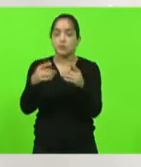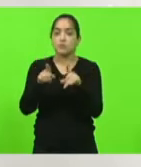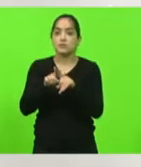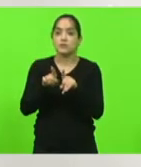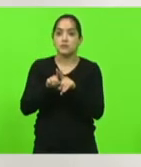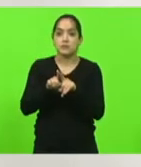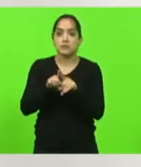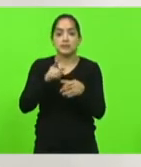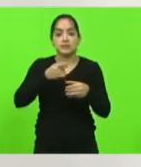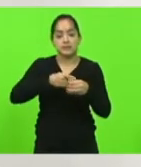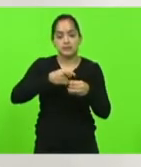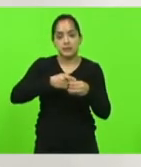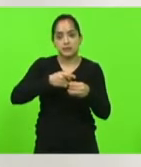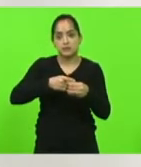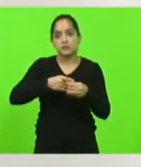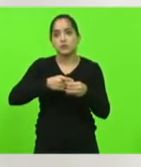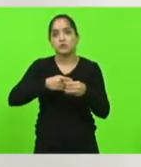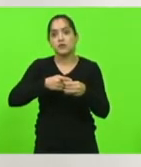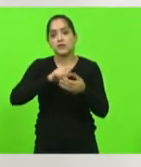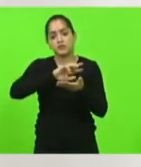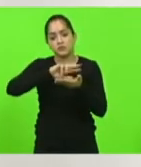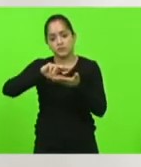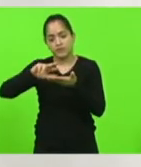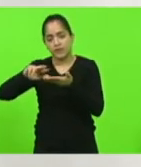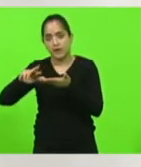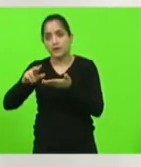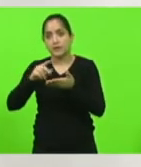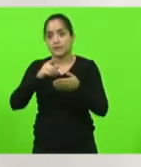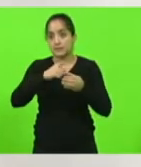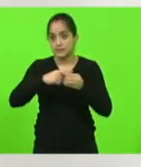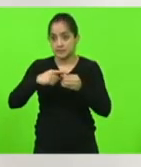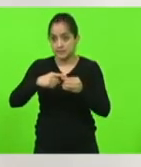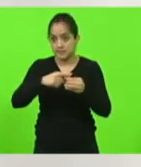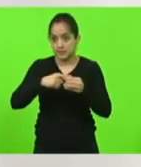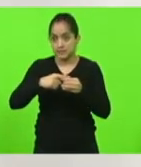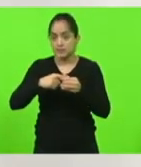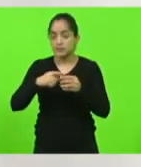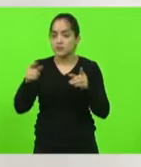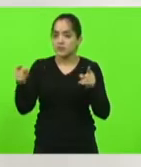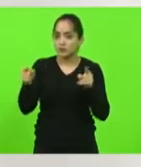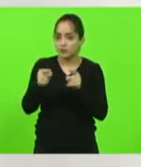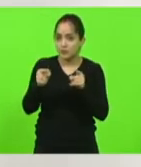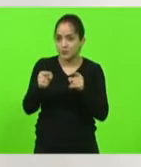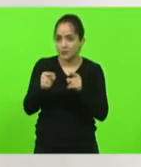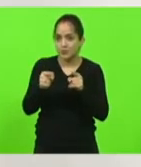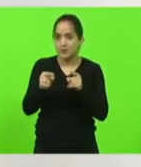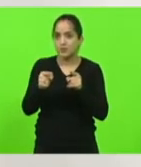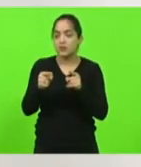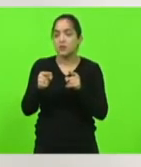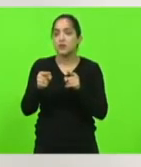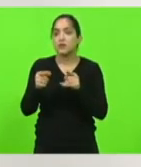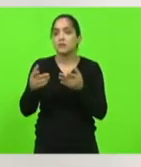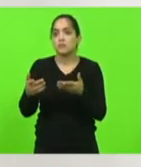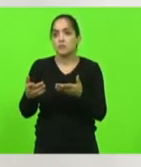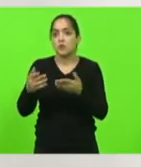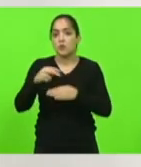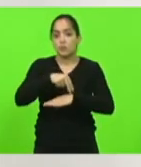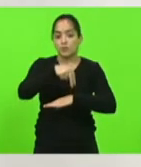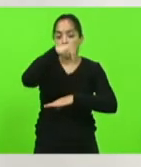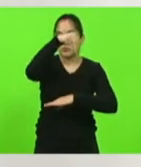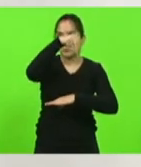Doutor Pedrinho que vai evidentemente encurtar distância para o Planalto Norte com